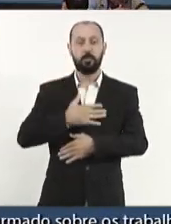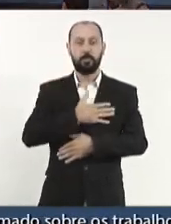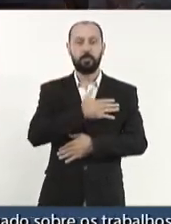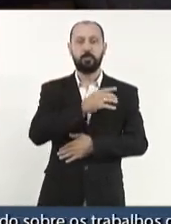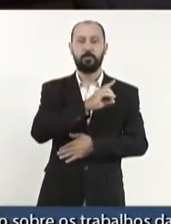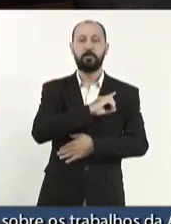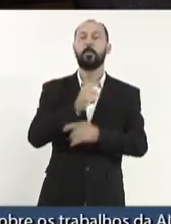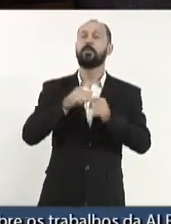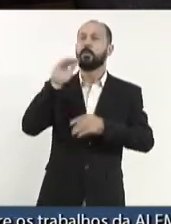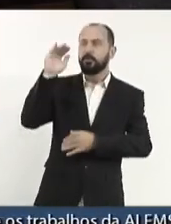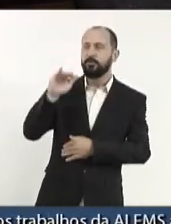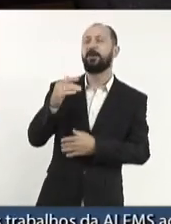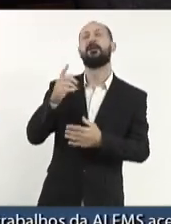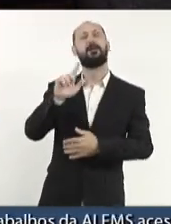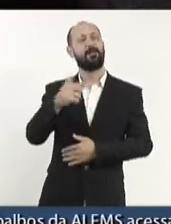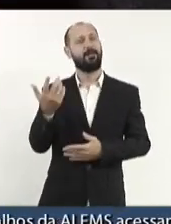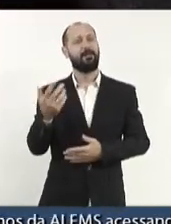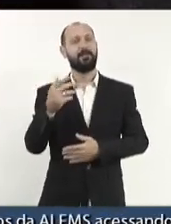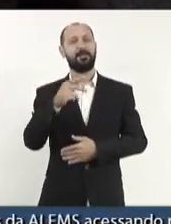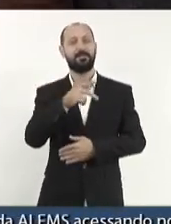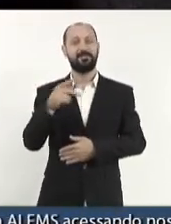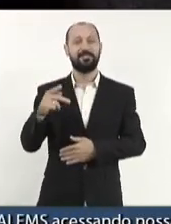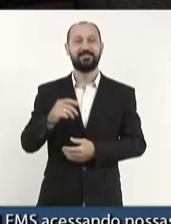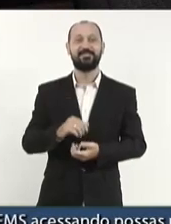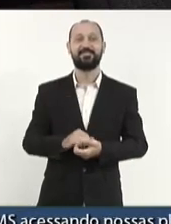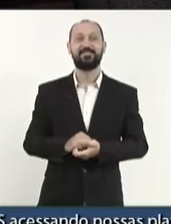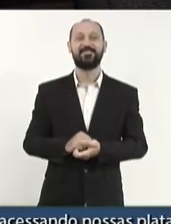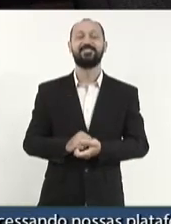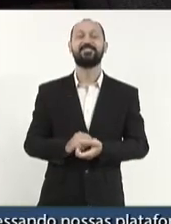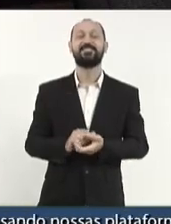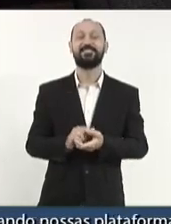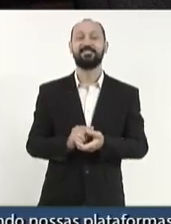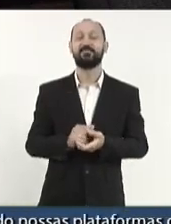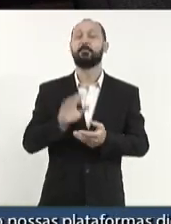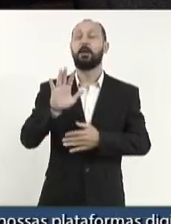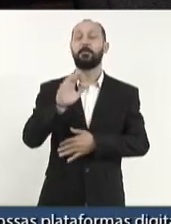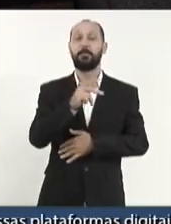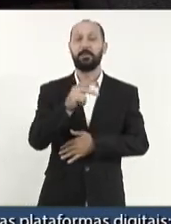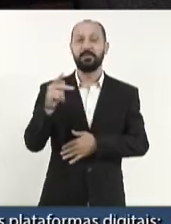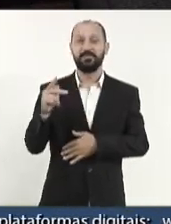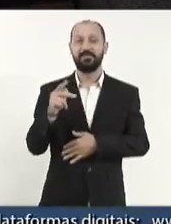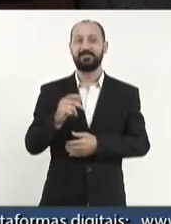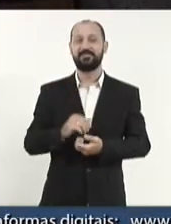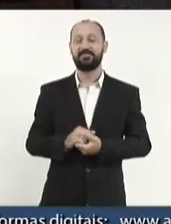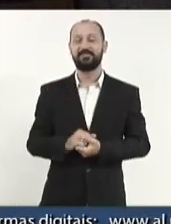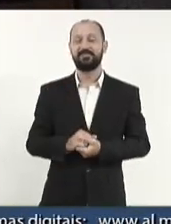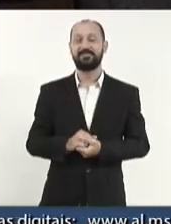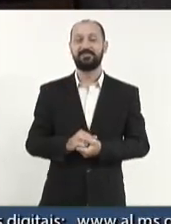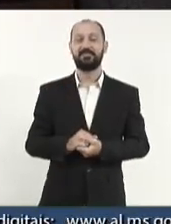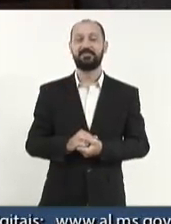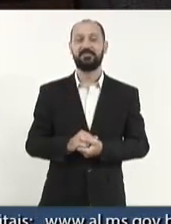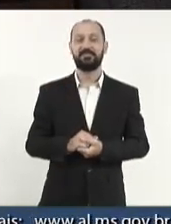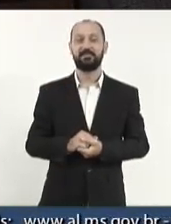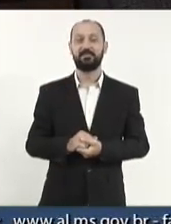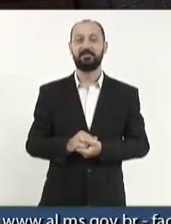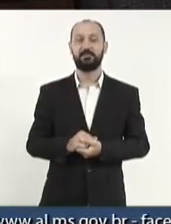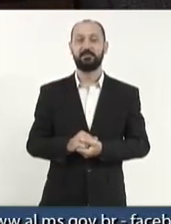Talvez porque eu sou baixinho, né, presidente. Mas, presidente, eu...